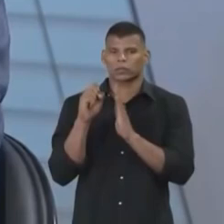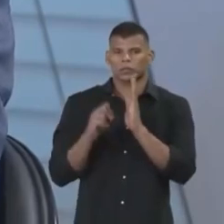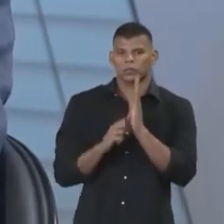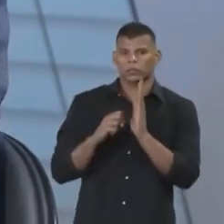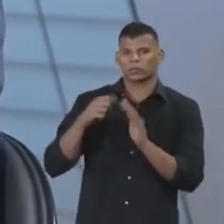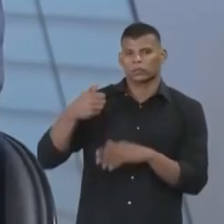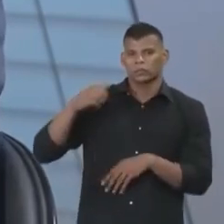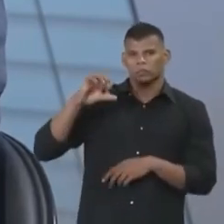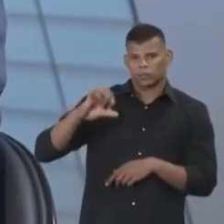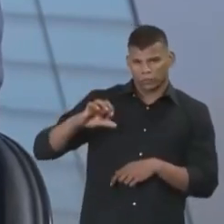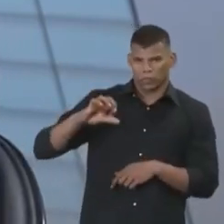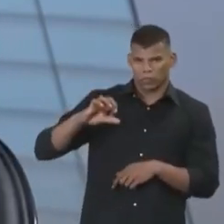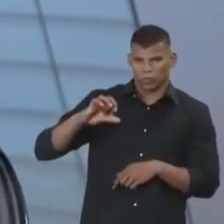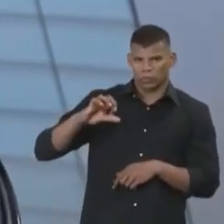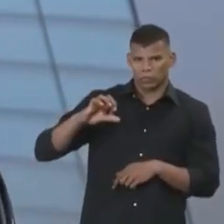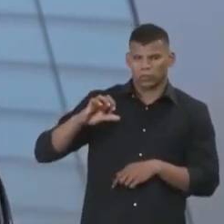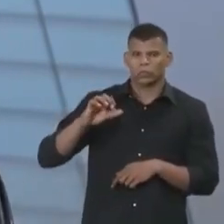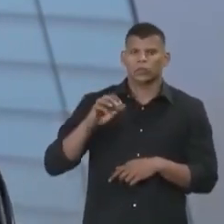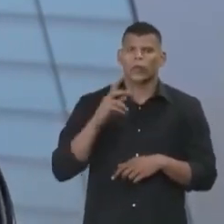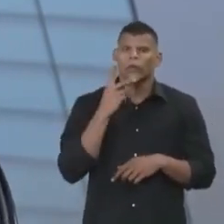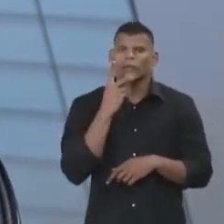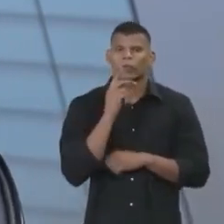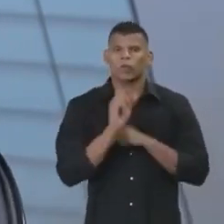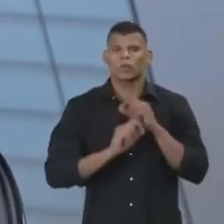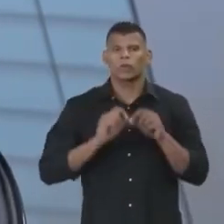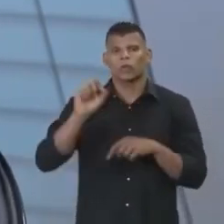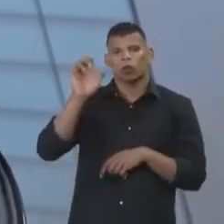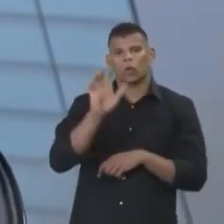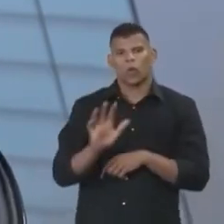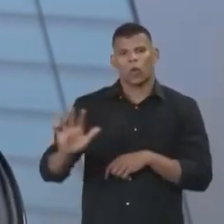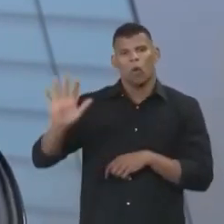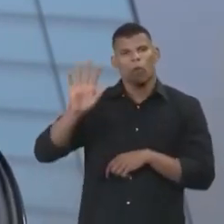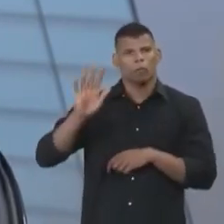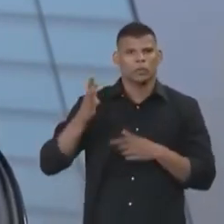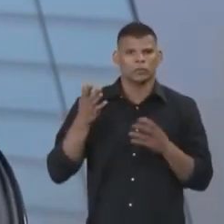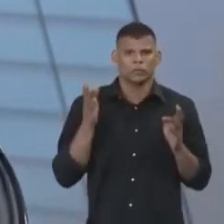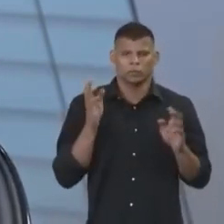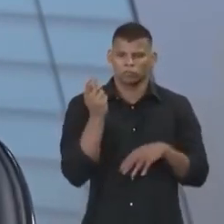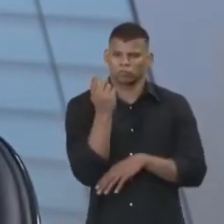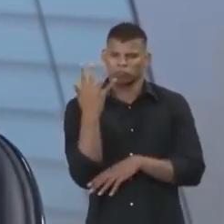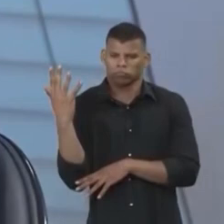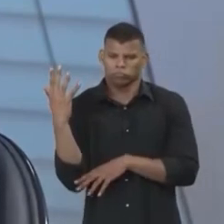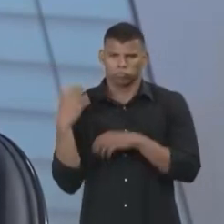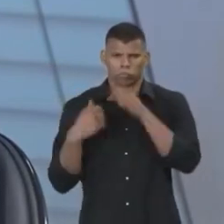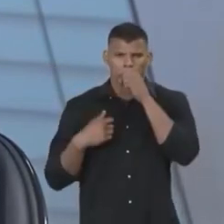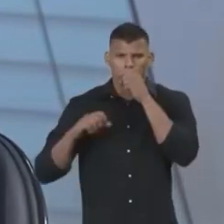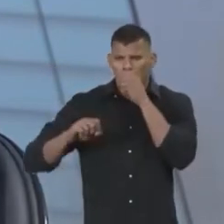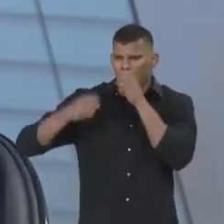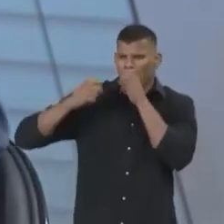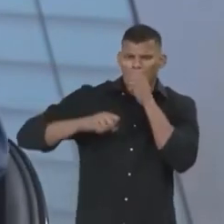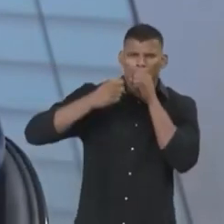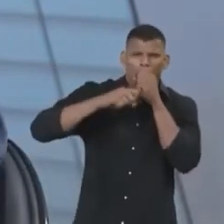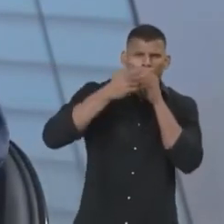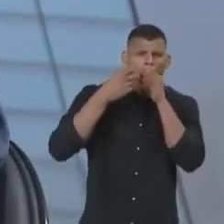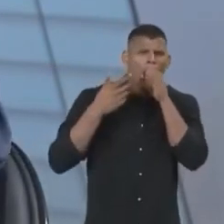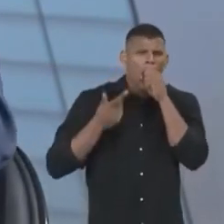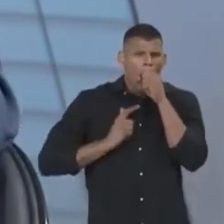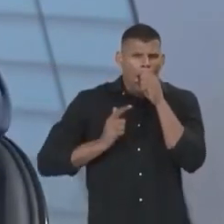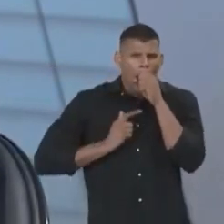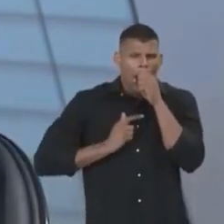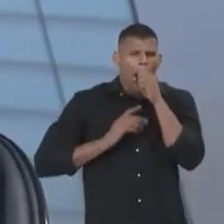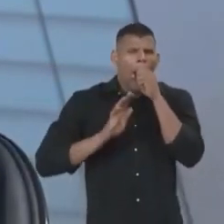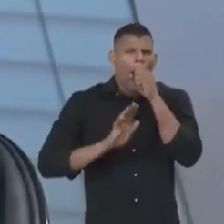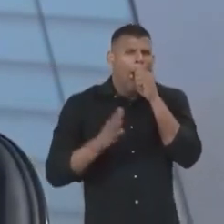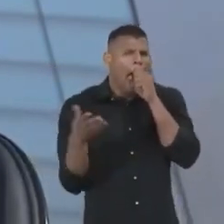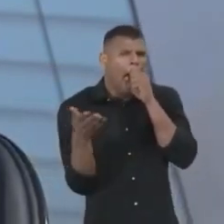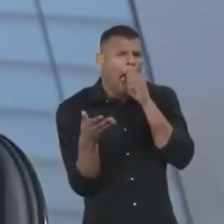E costuma-se dizer que a Europa destruiu o seu meio ambiente e hoje cobra um cuidado do